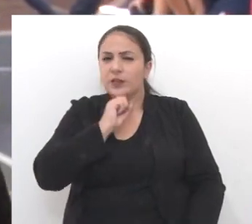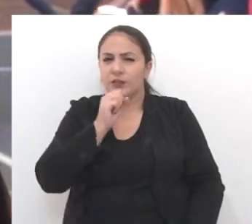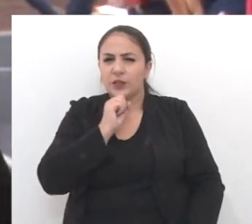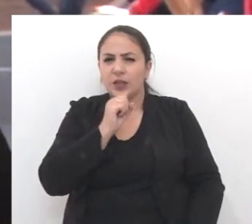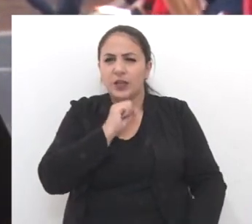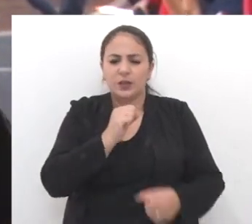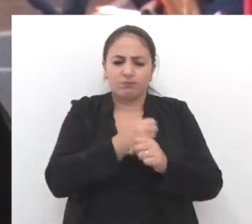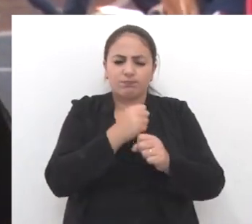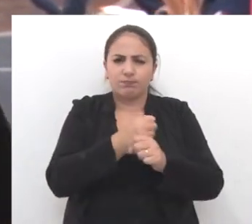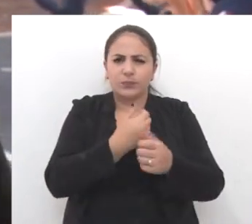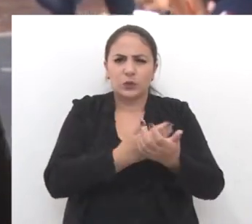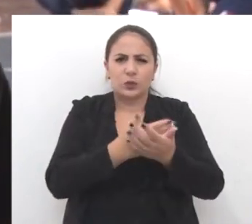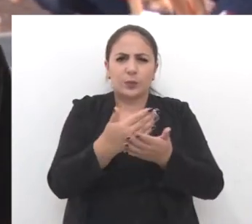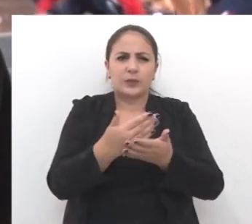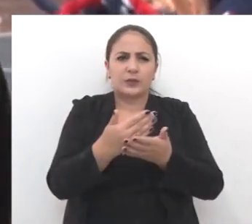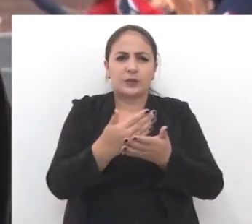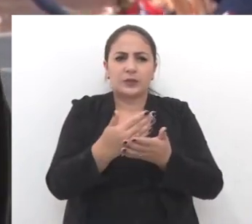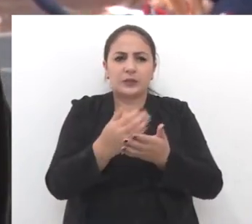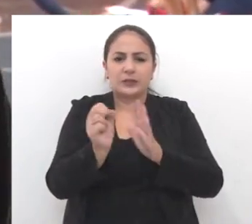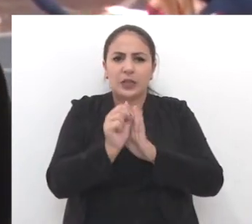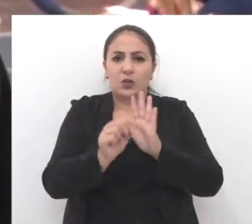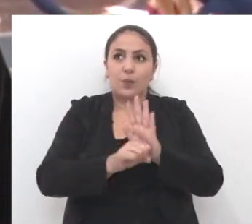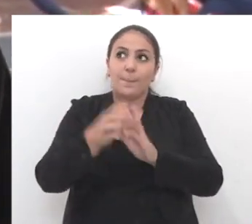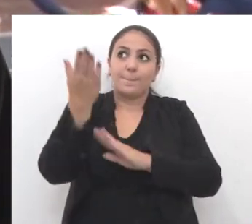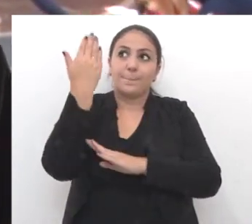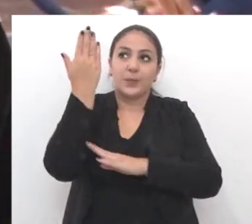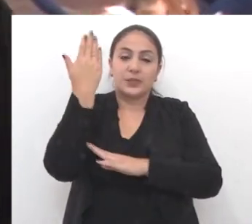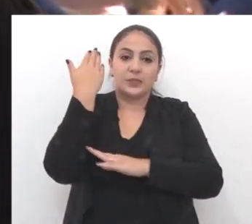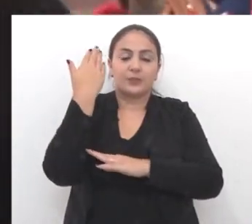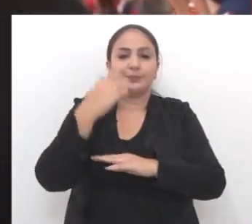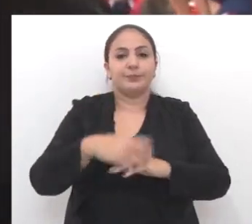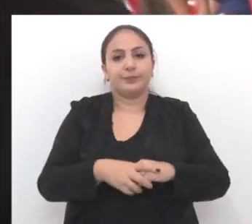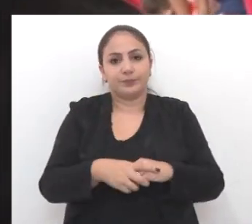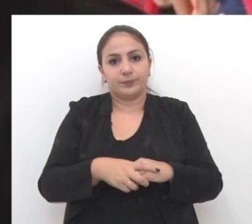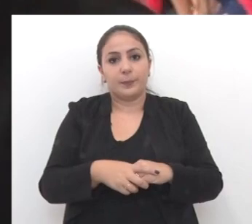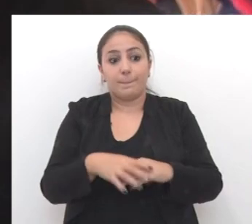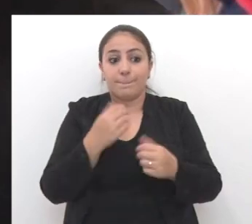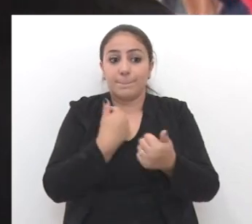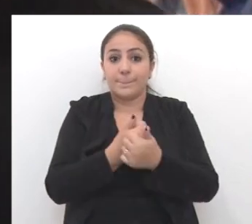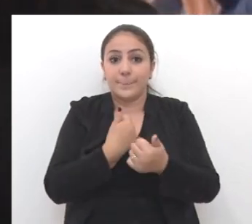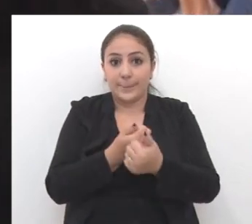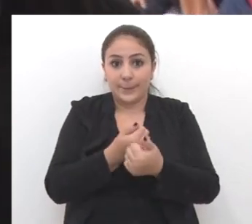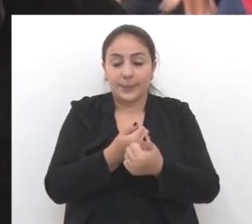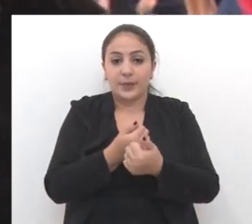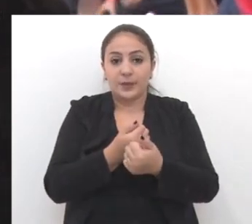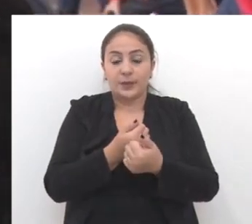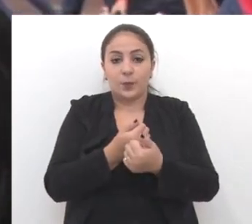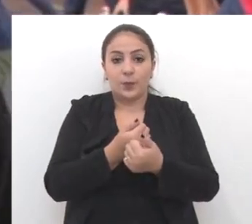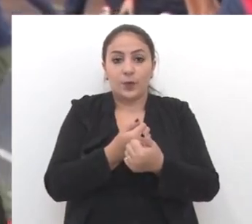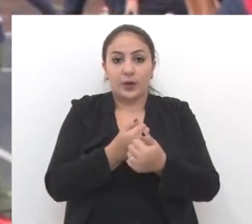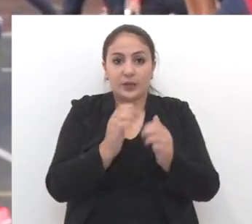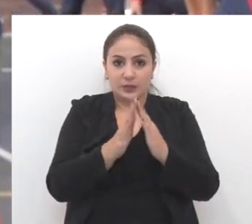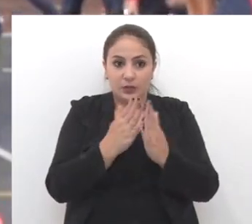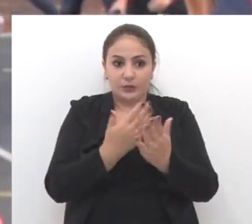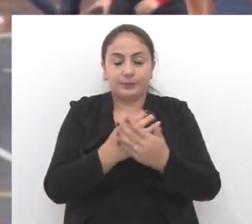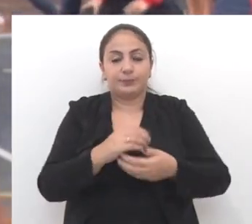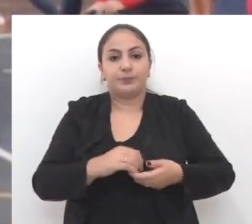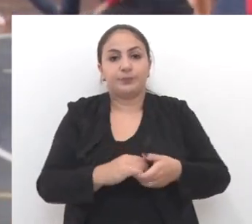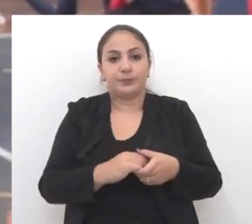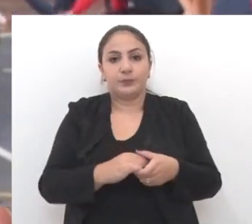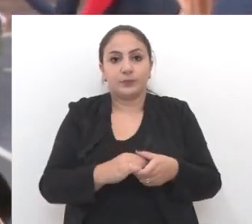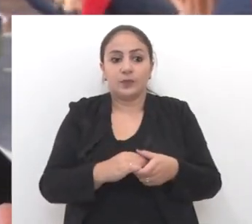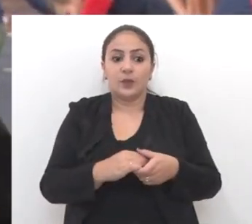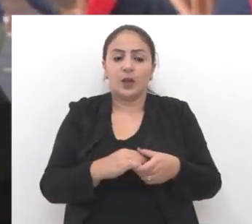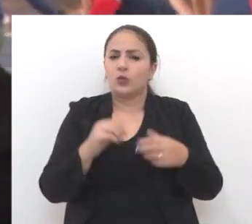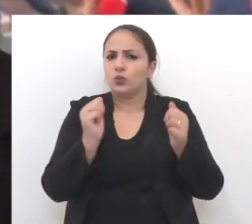construída lá no início, lá do século passado, ela é próxima ao Círculo Operário aqui, né? Então, o